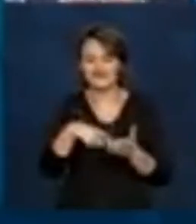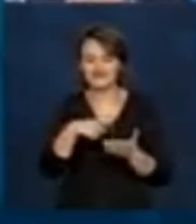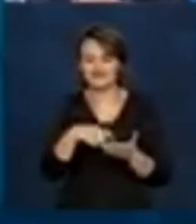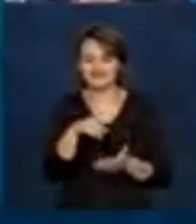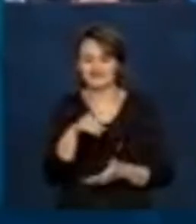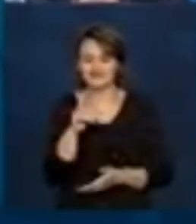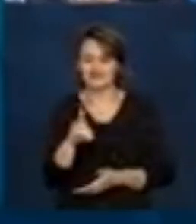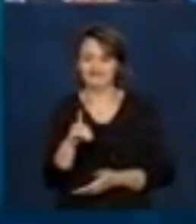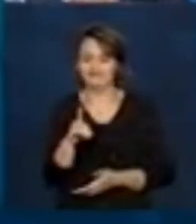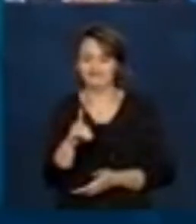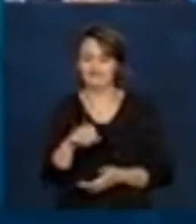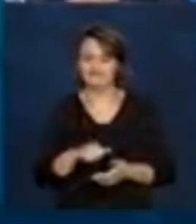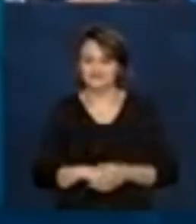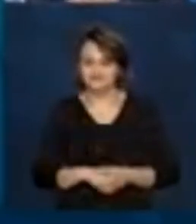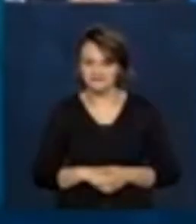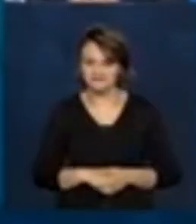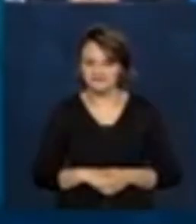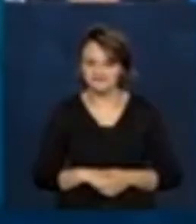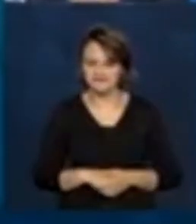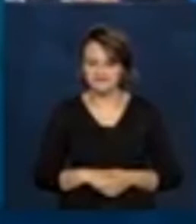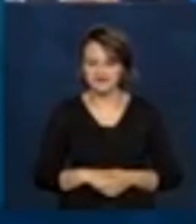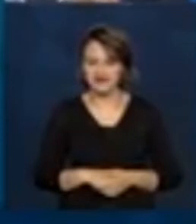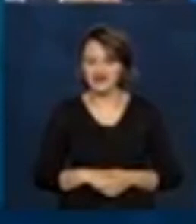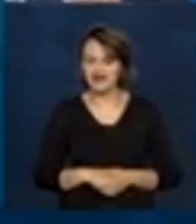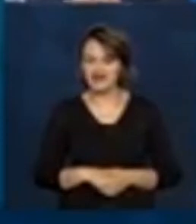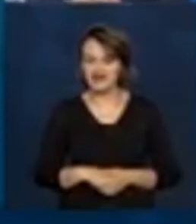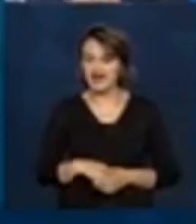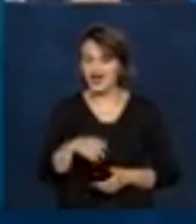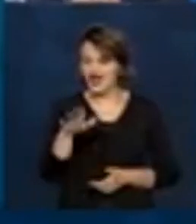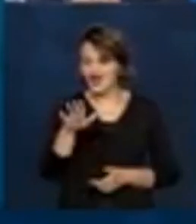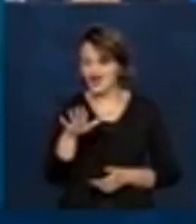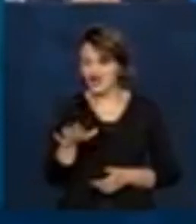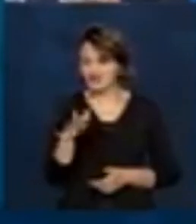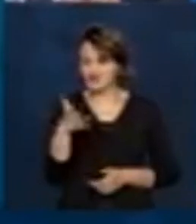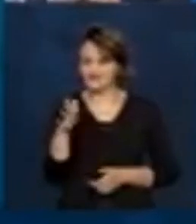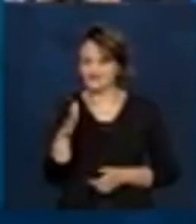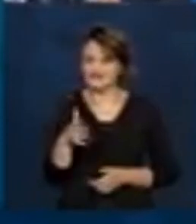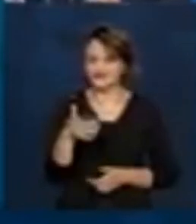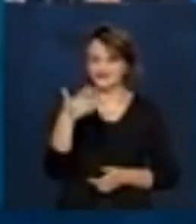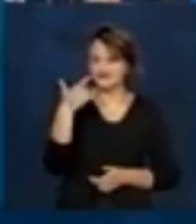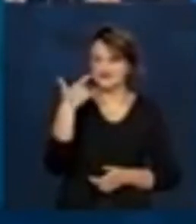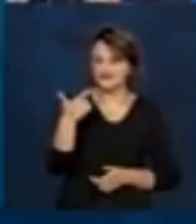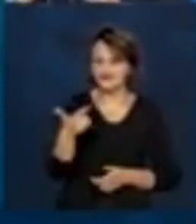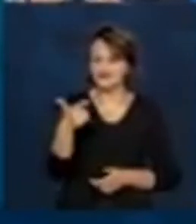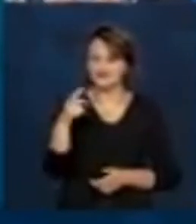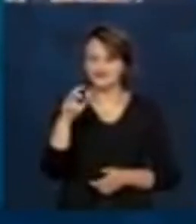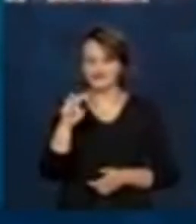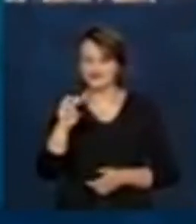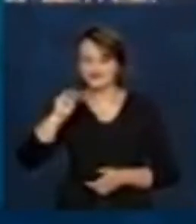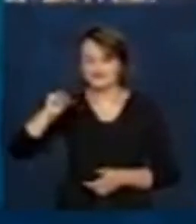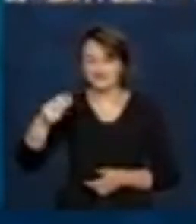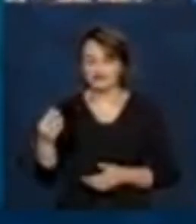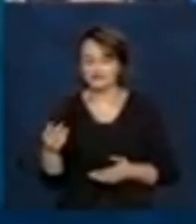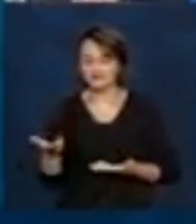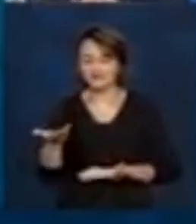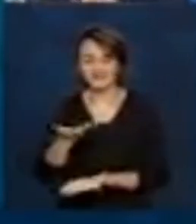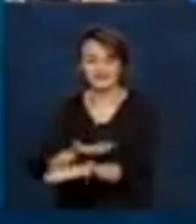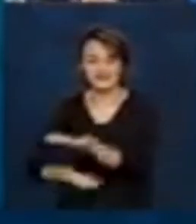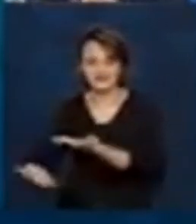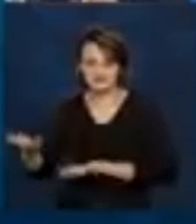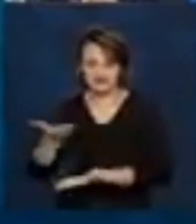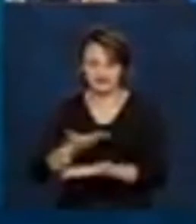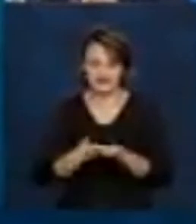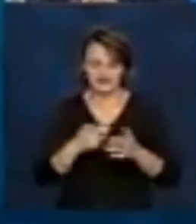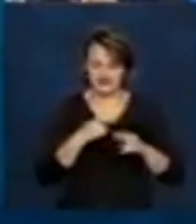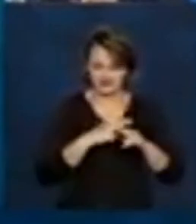E aqui é importante, porque nós fizemos quase 25 milhões de transferências entre contas da Caixa